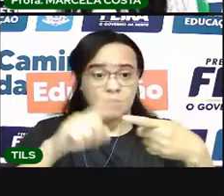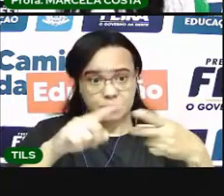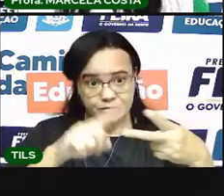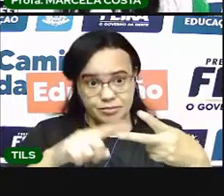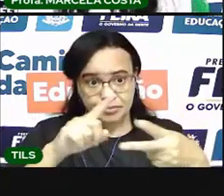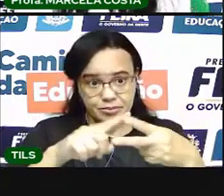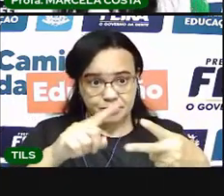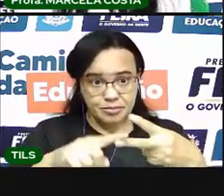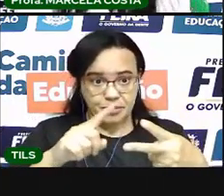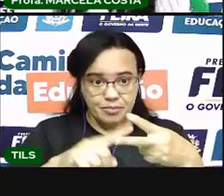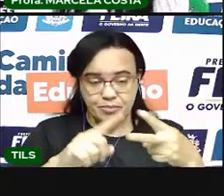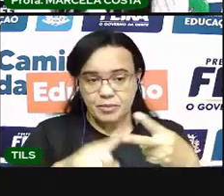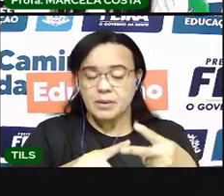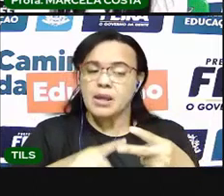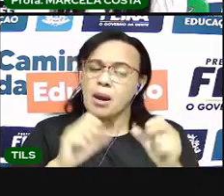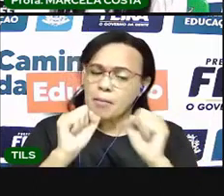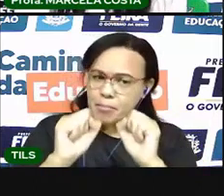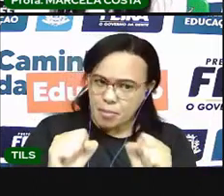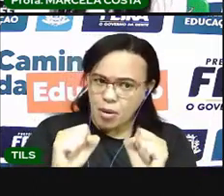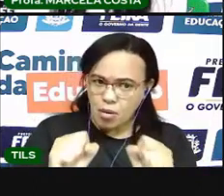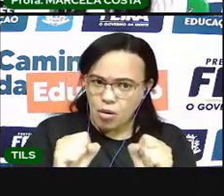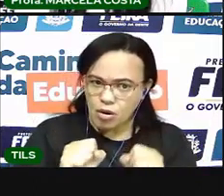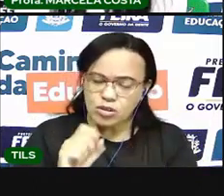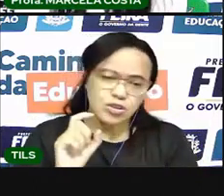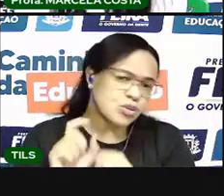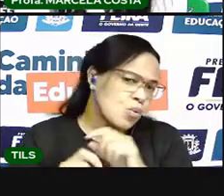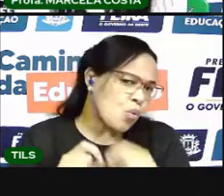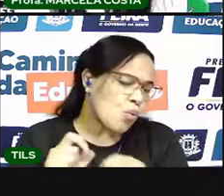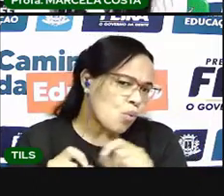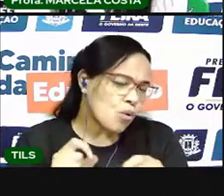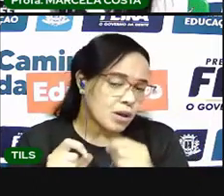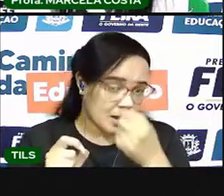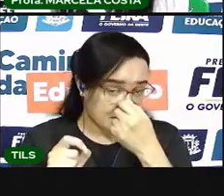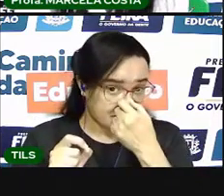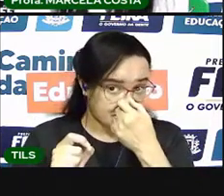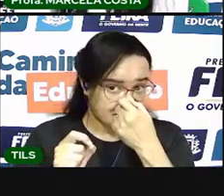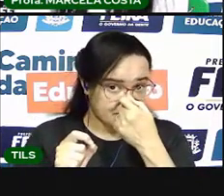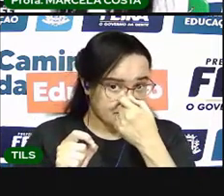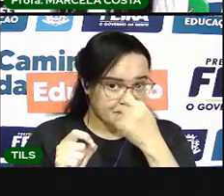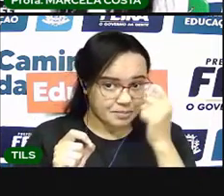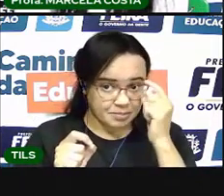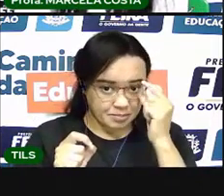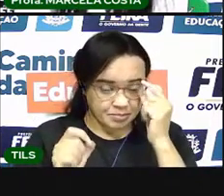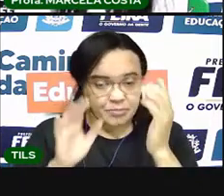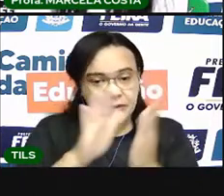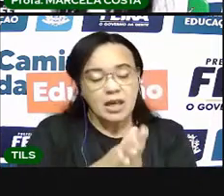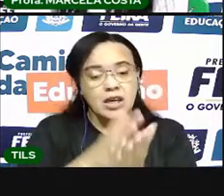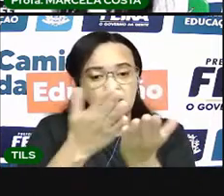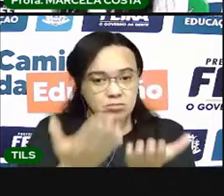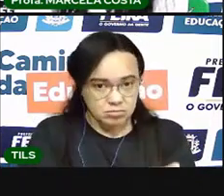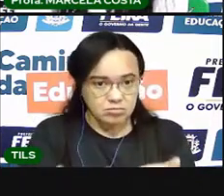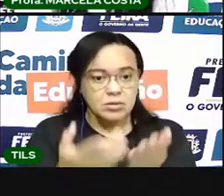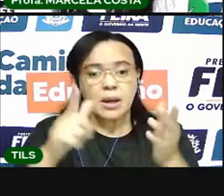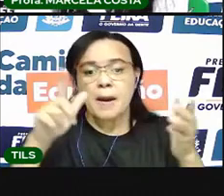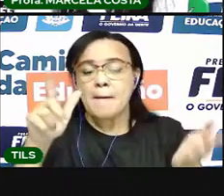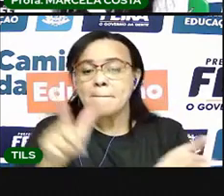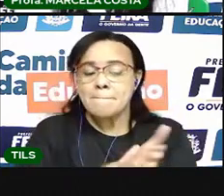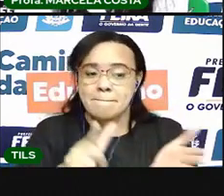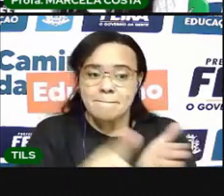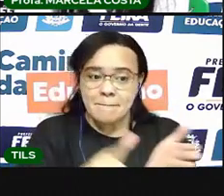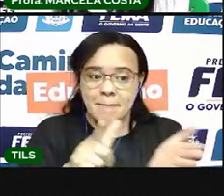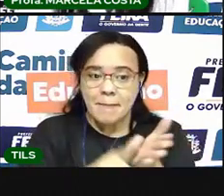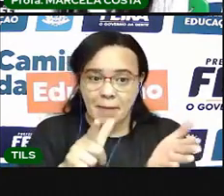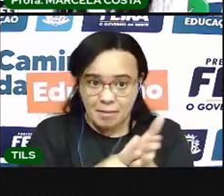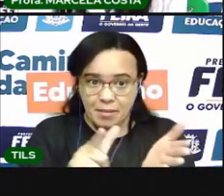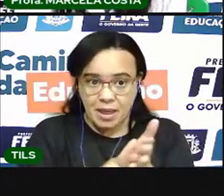folhas de jornal ou papel usado. Uma sacola plástica.